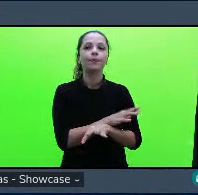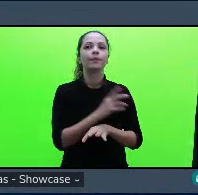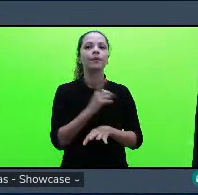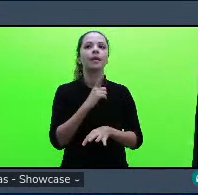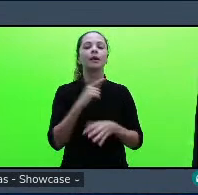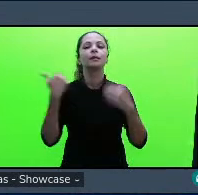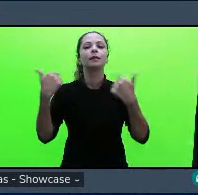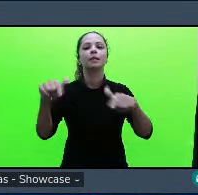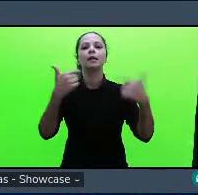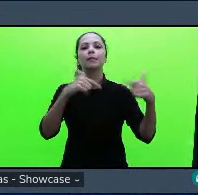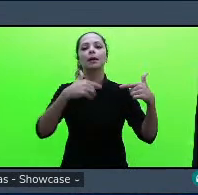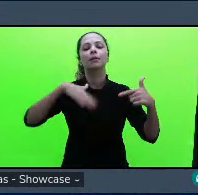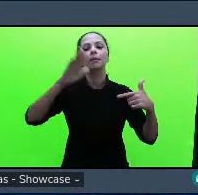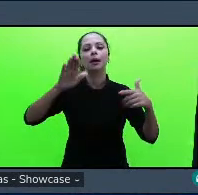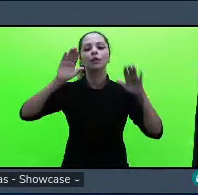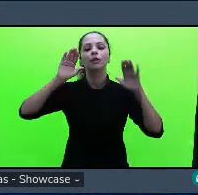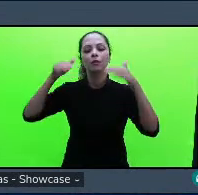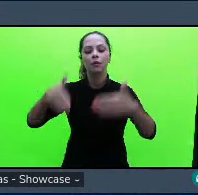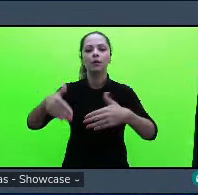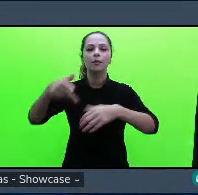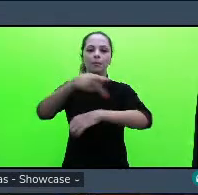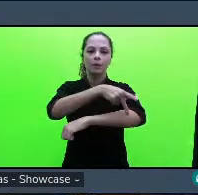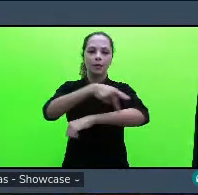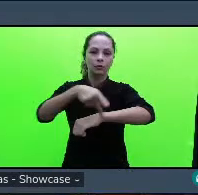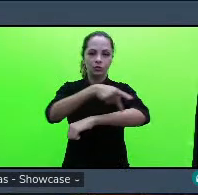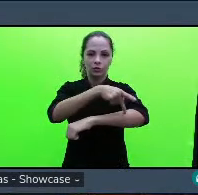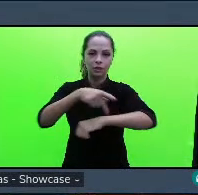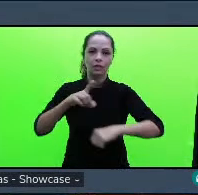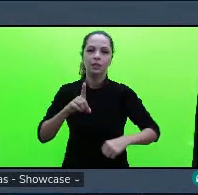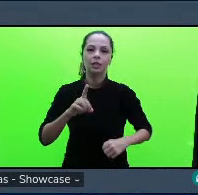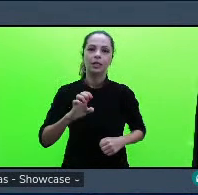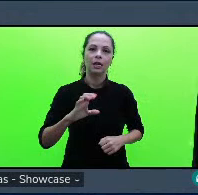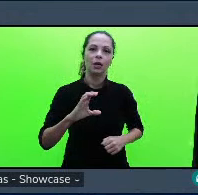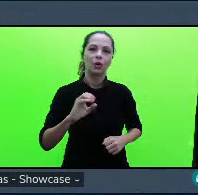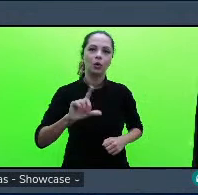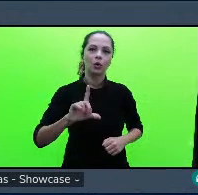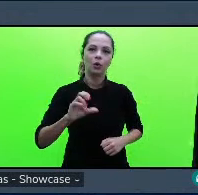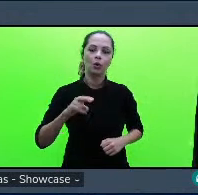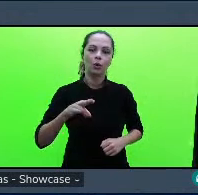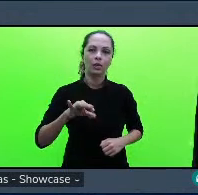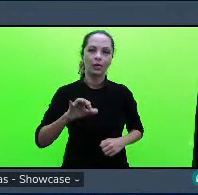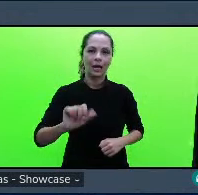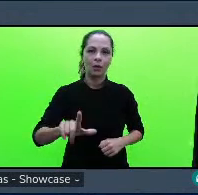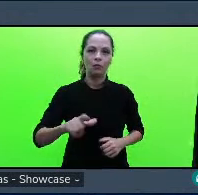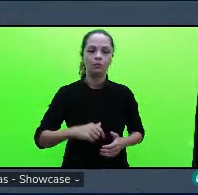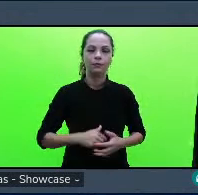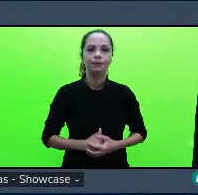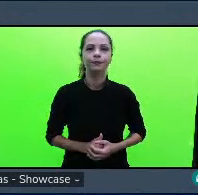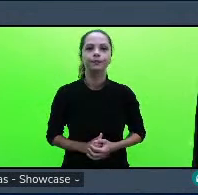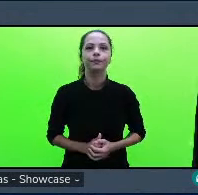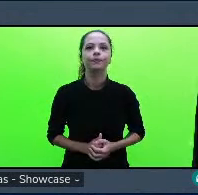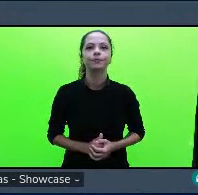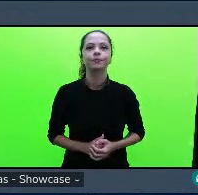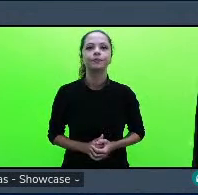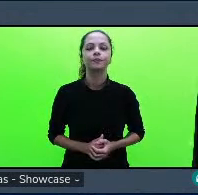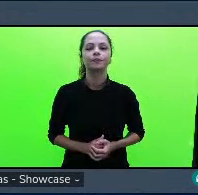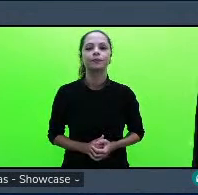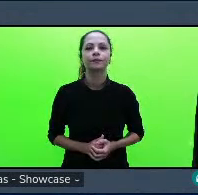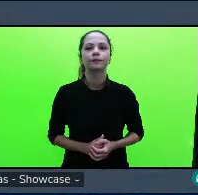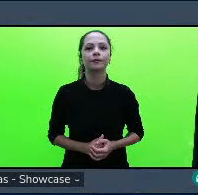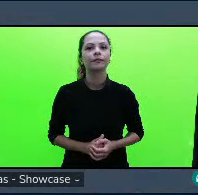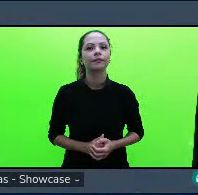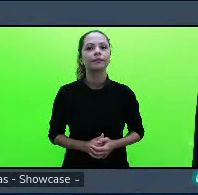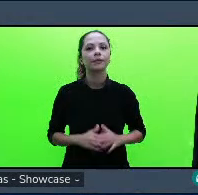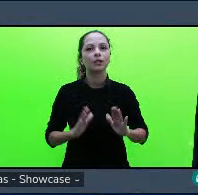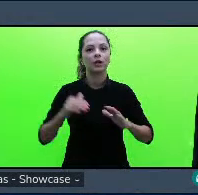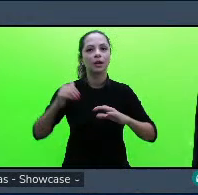voltado para essa questão da pedagogia decolonial e aí foram analisados